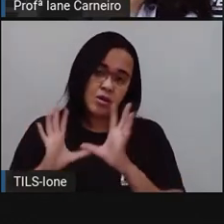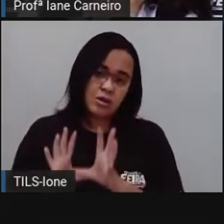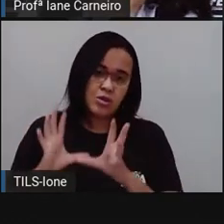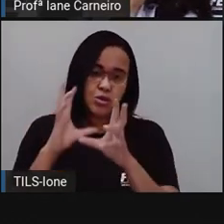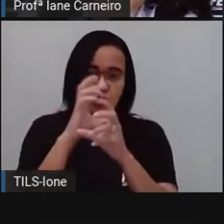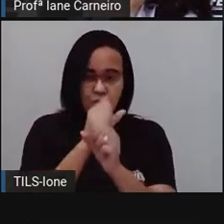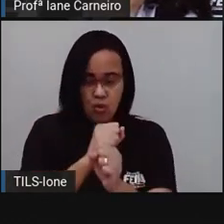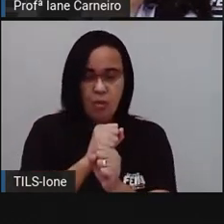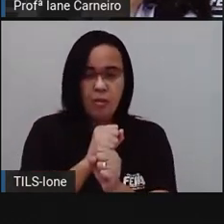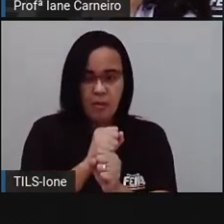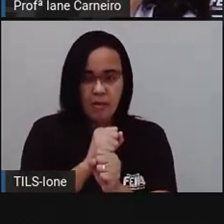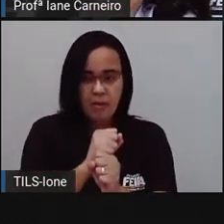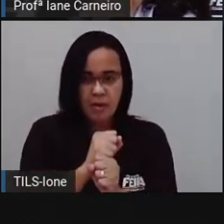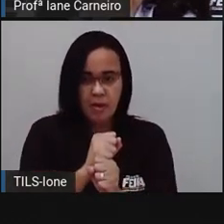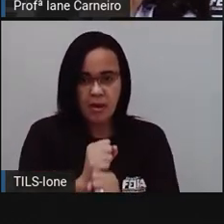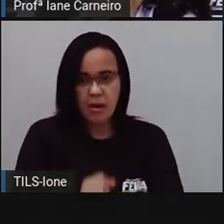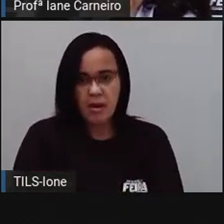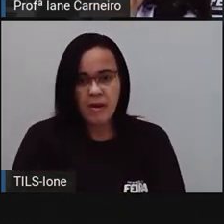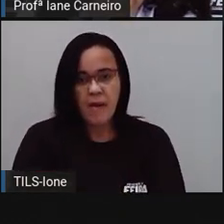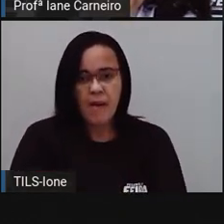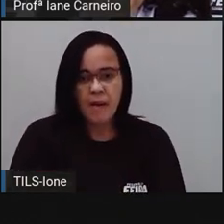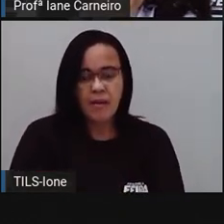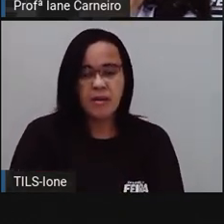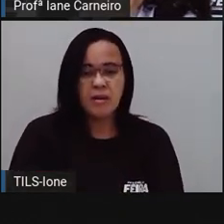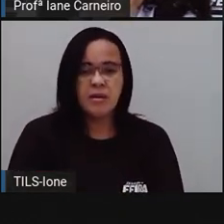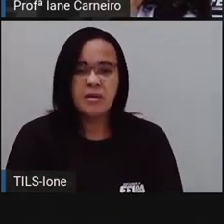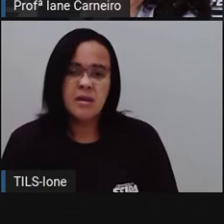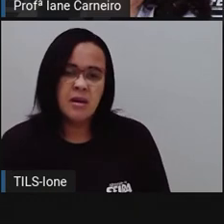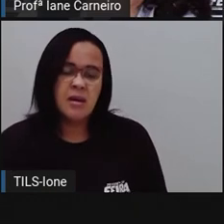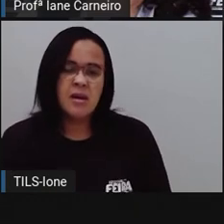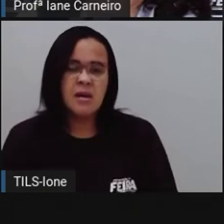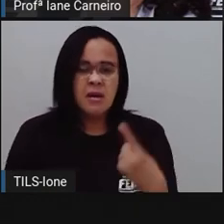Quatro mais seis. Vamos lá? Ó.